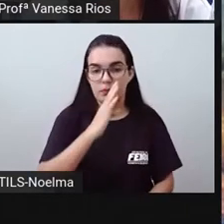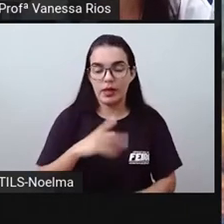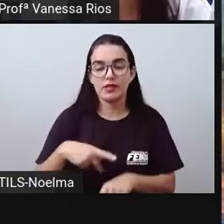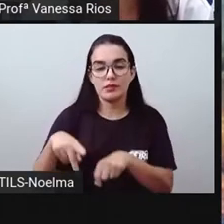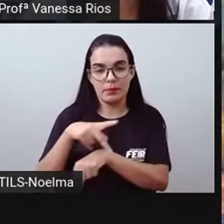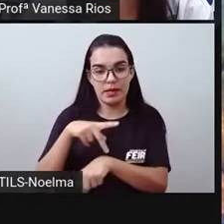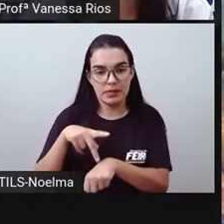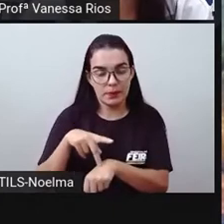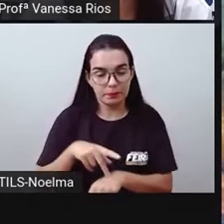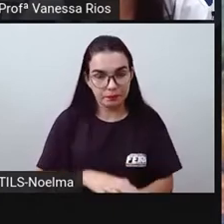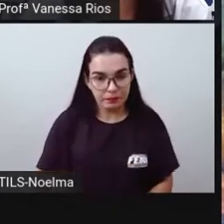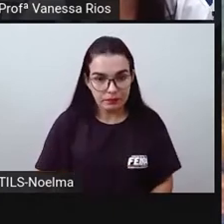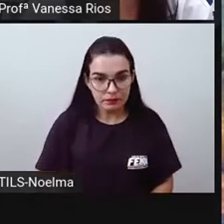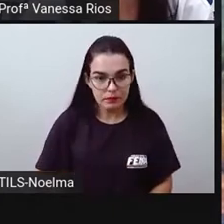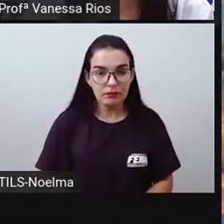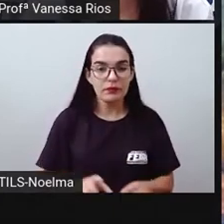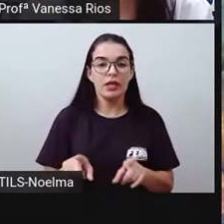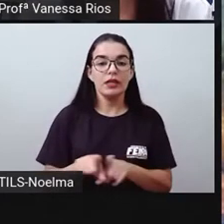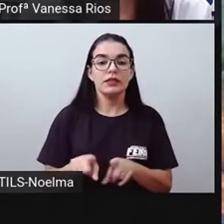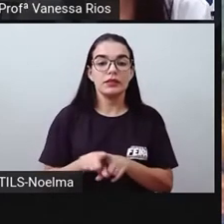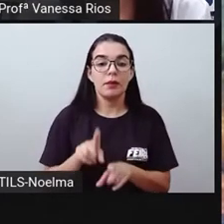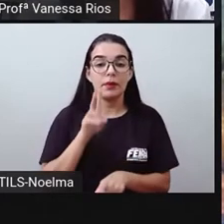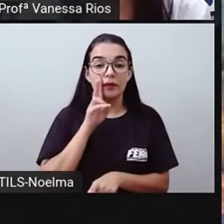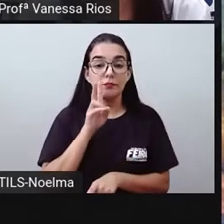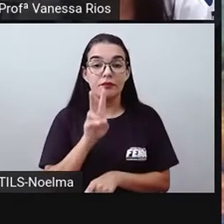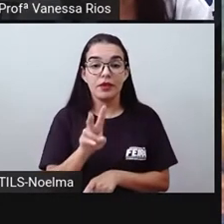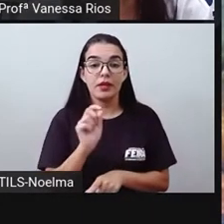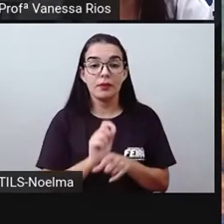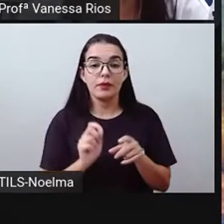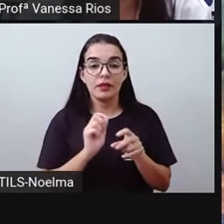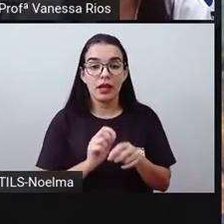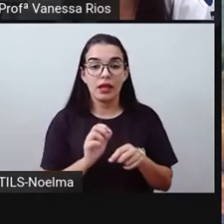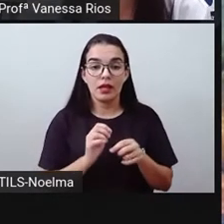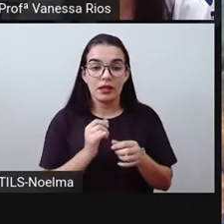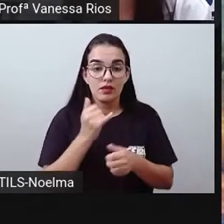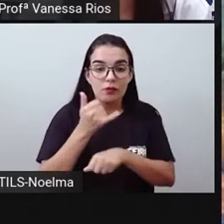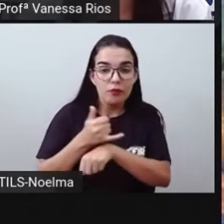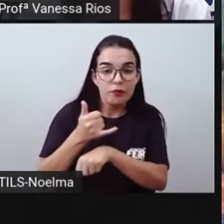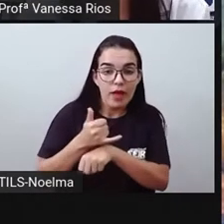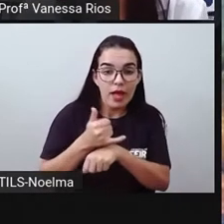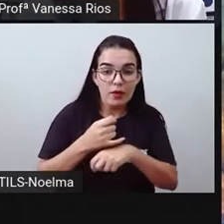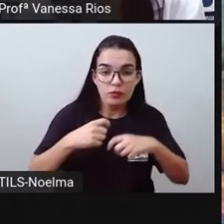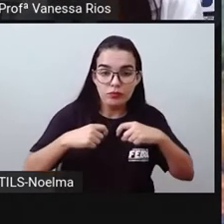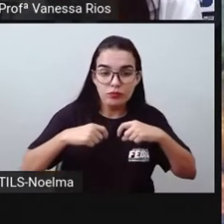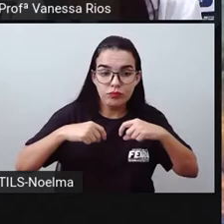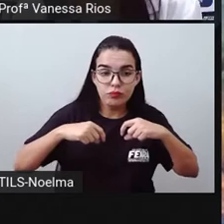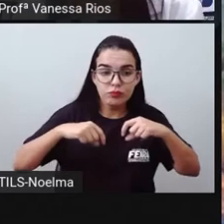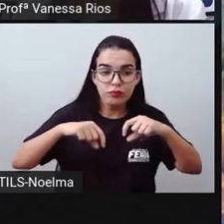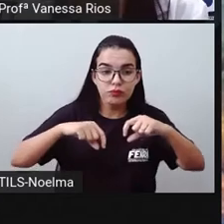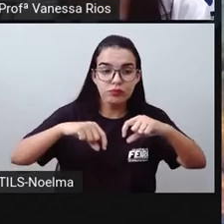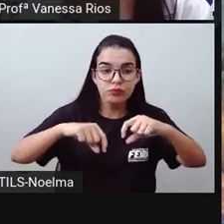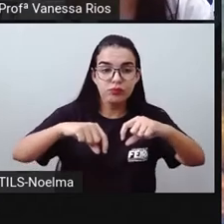E aí a gente observa aqui as linhas férreas que o transporte ferroviário, tendo